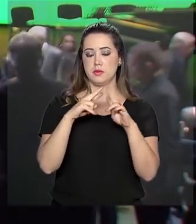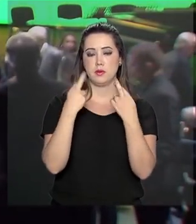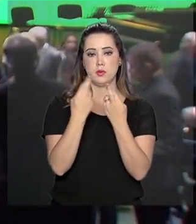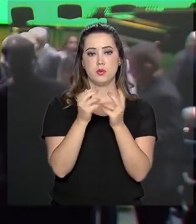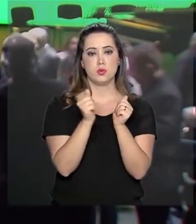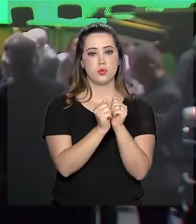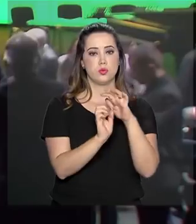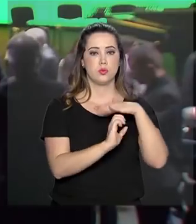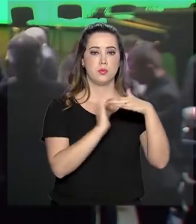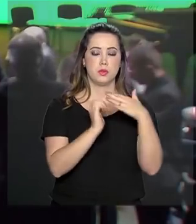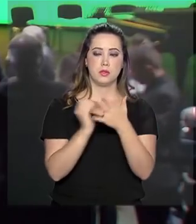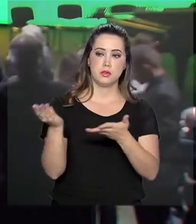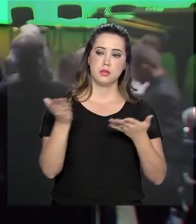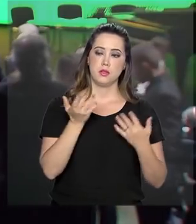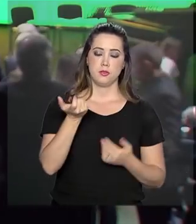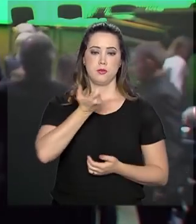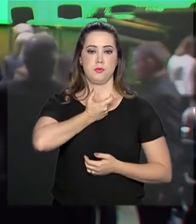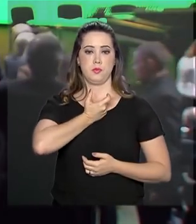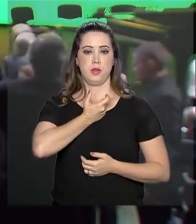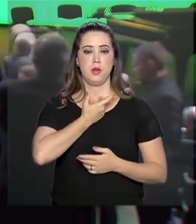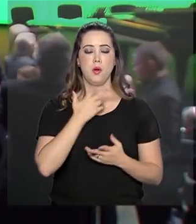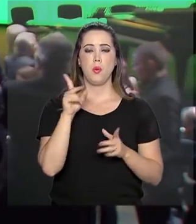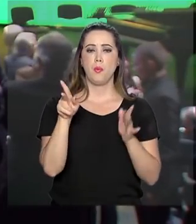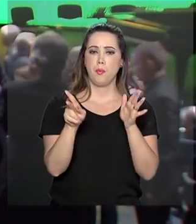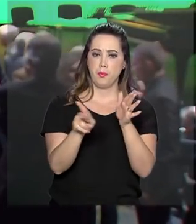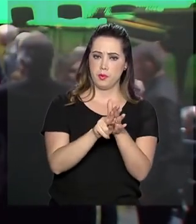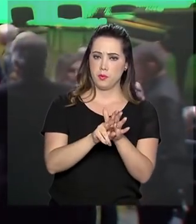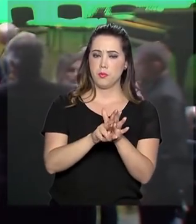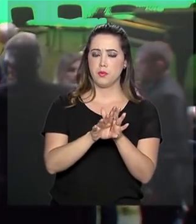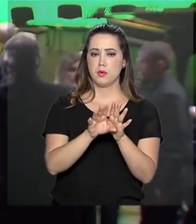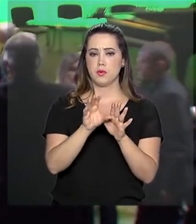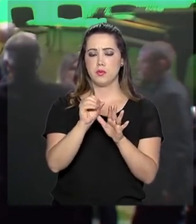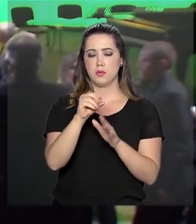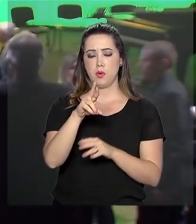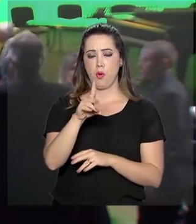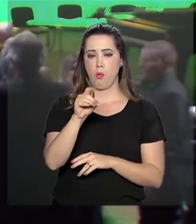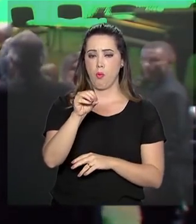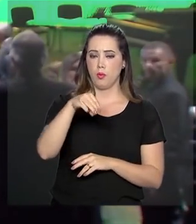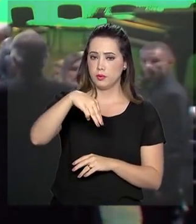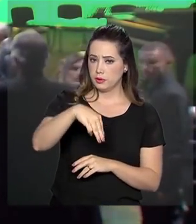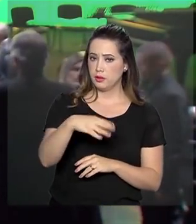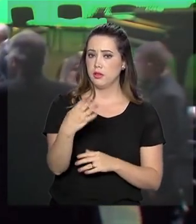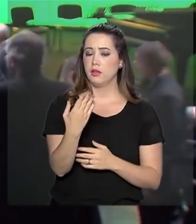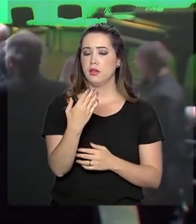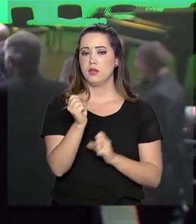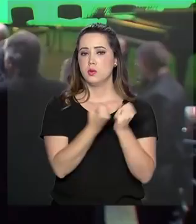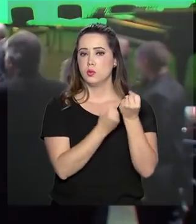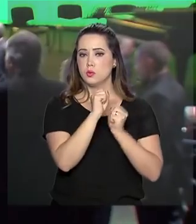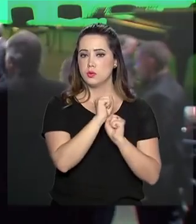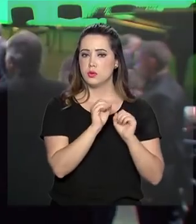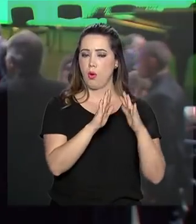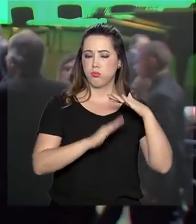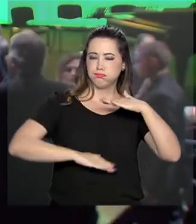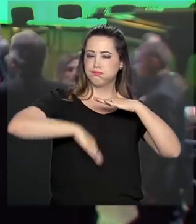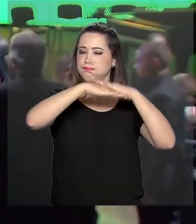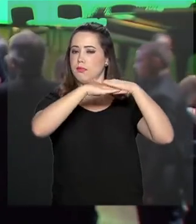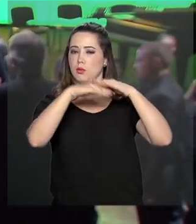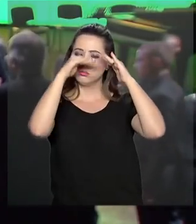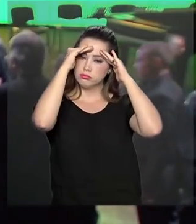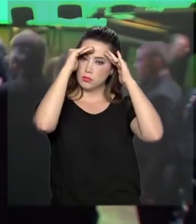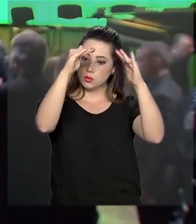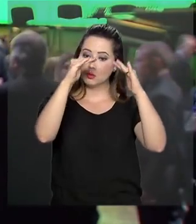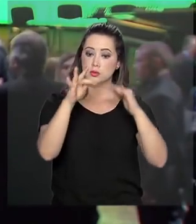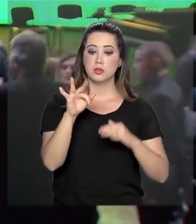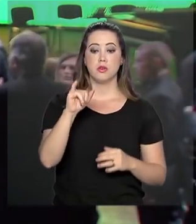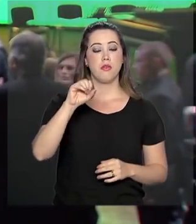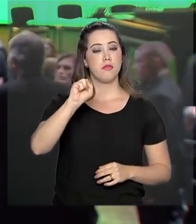e recebe a medalha do mérito da Ordem Industrial, a maior honraria concedida pela Fiesp.